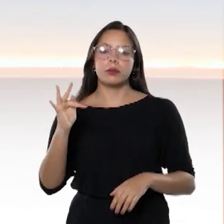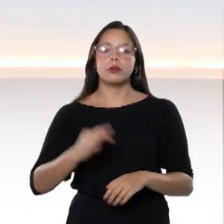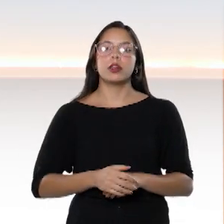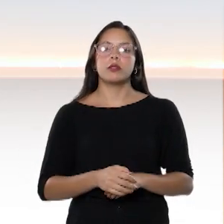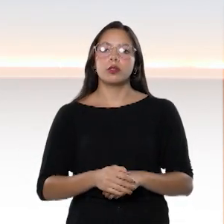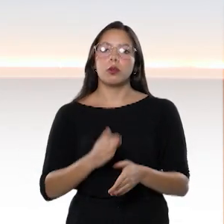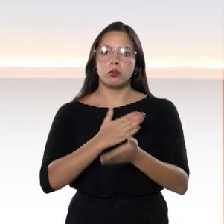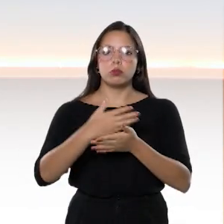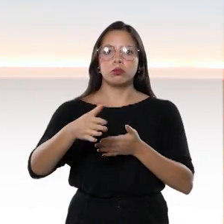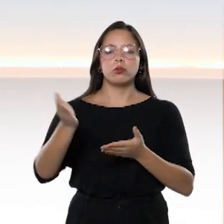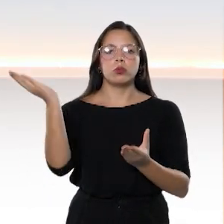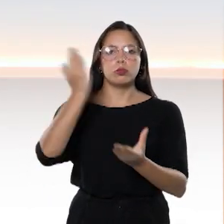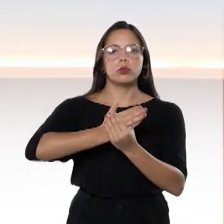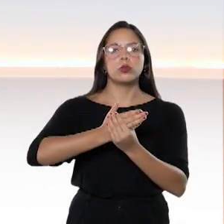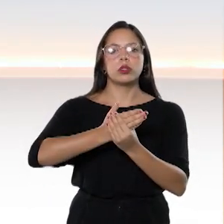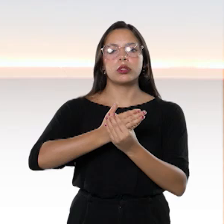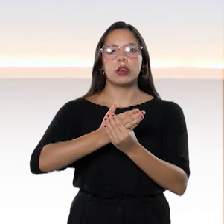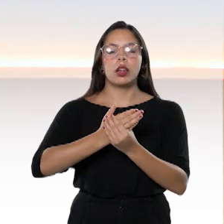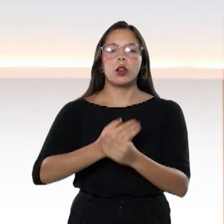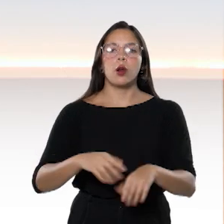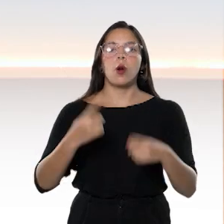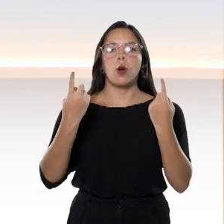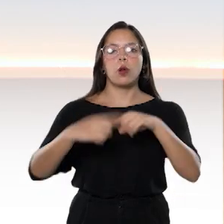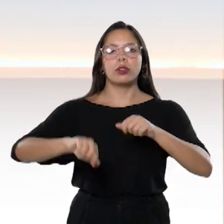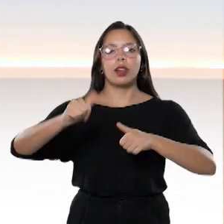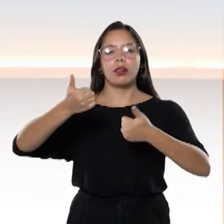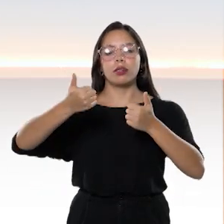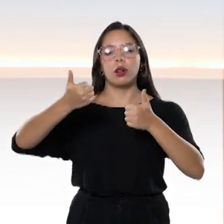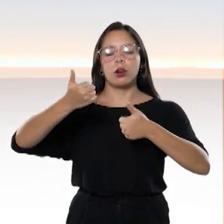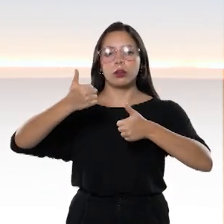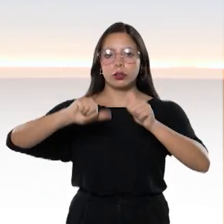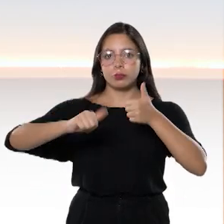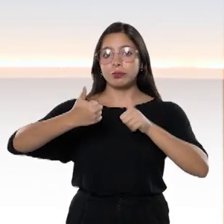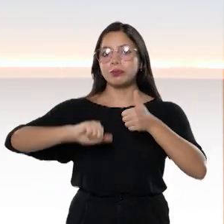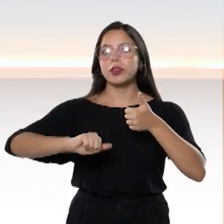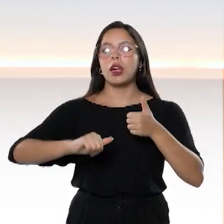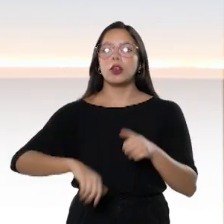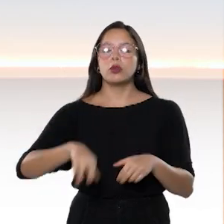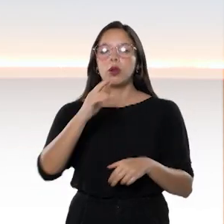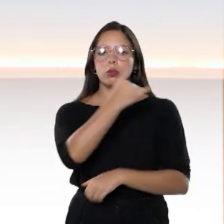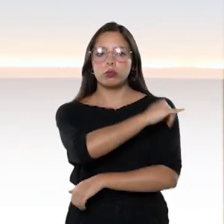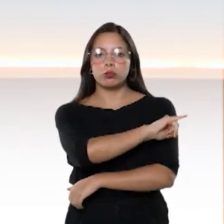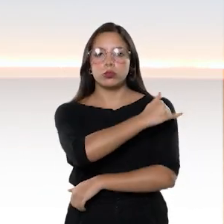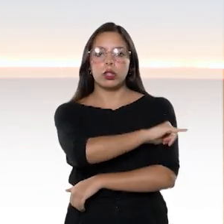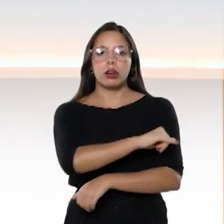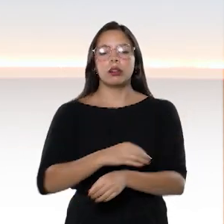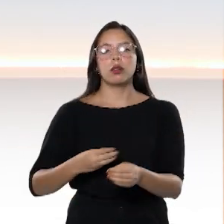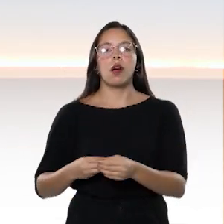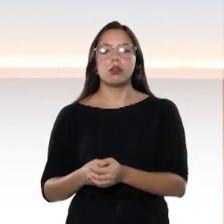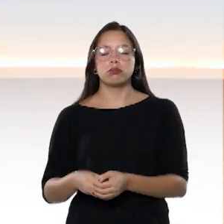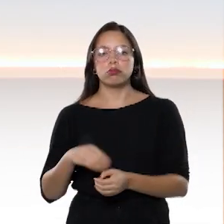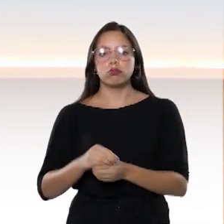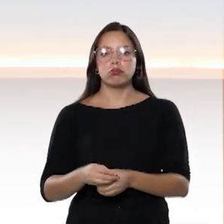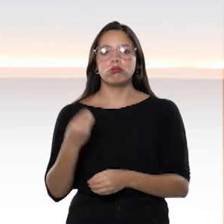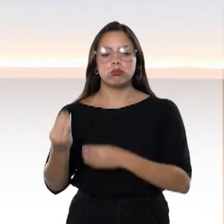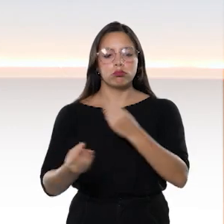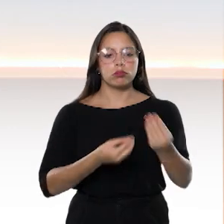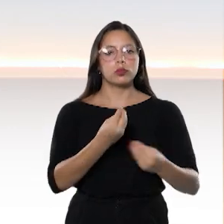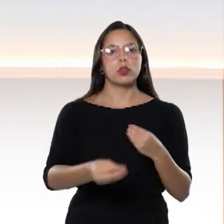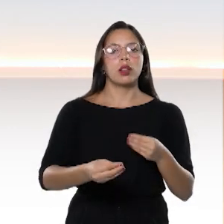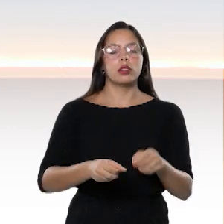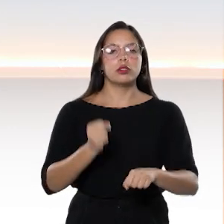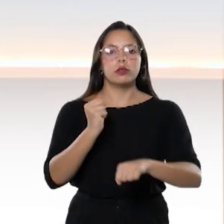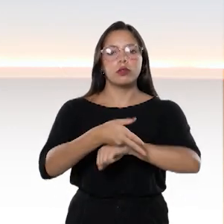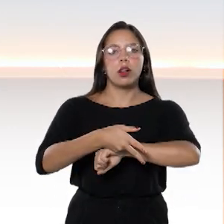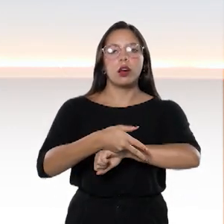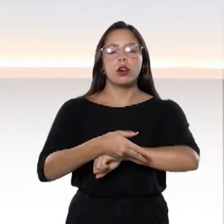contra o Conselho Regional de Química do Rio de Janeiro para que a distribuição de vagas do concurso de 2019